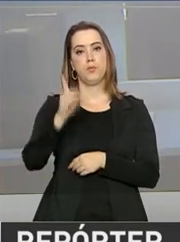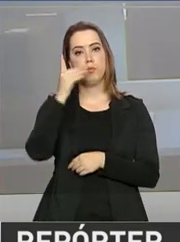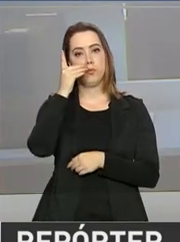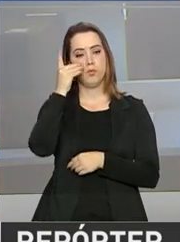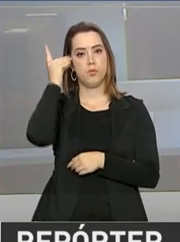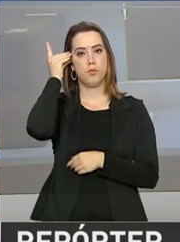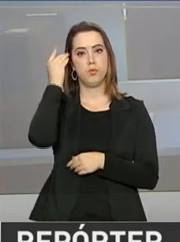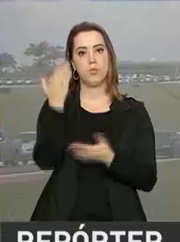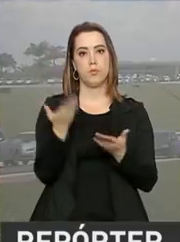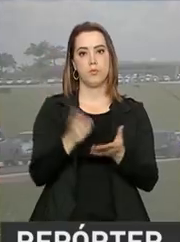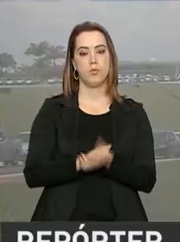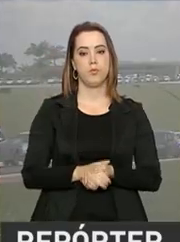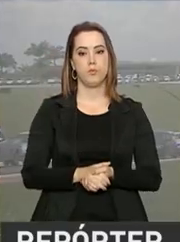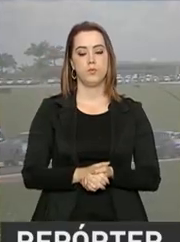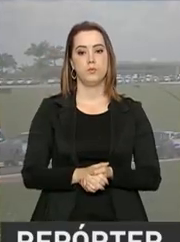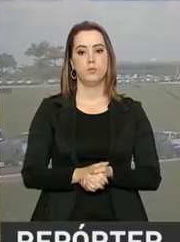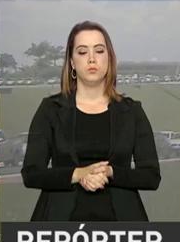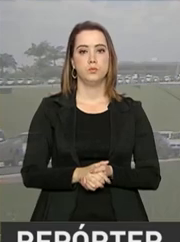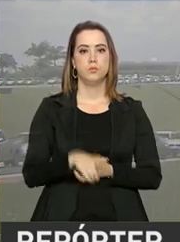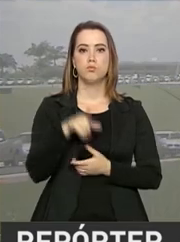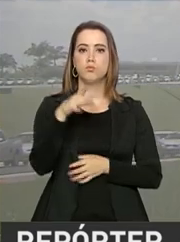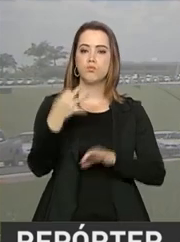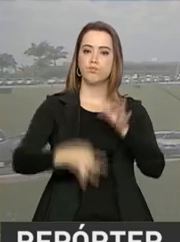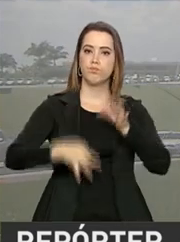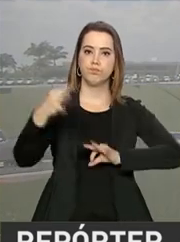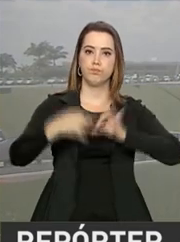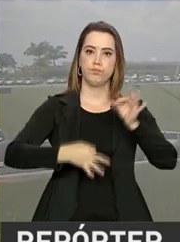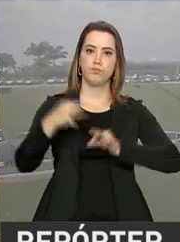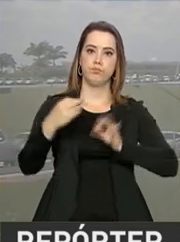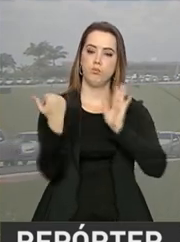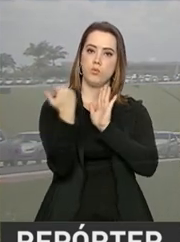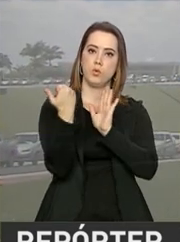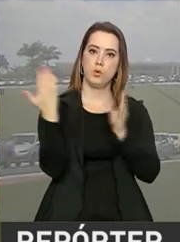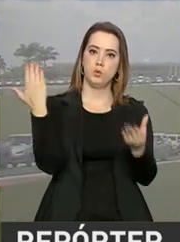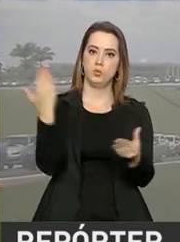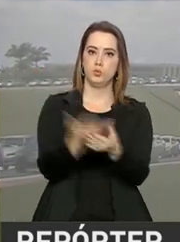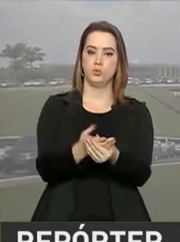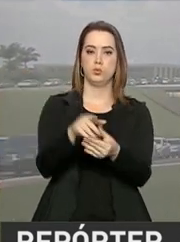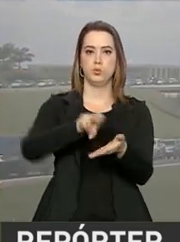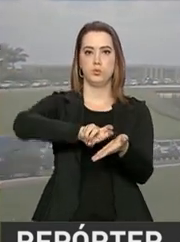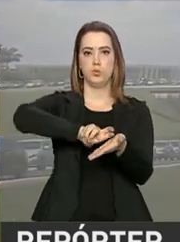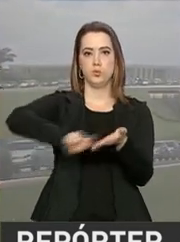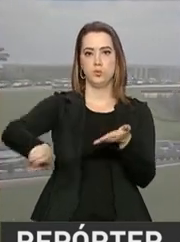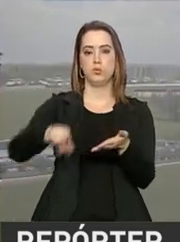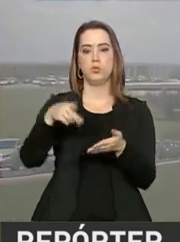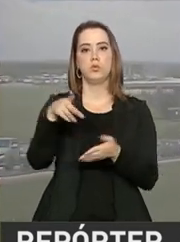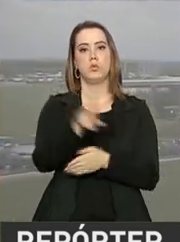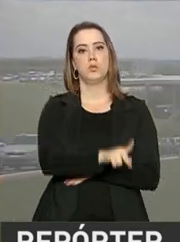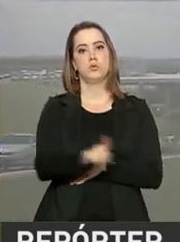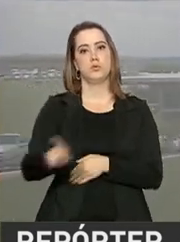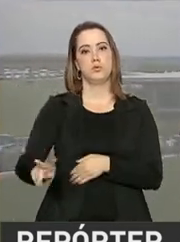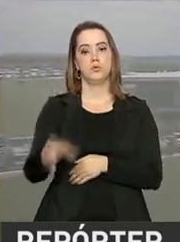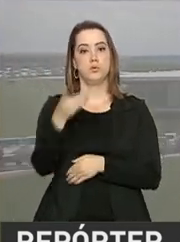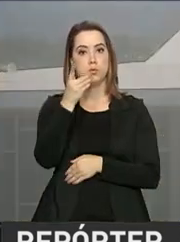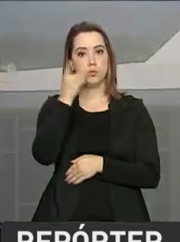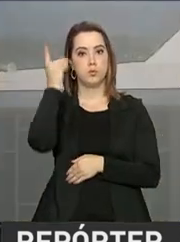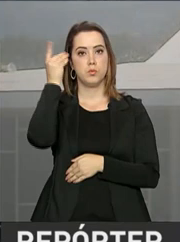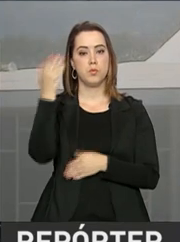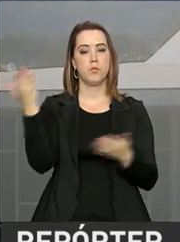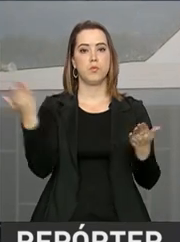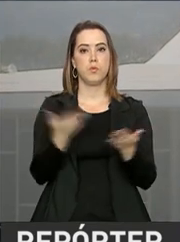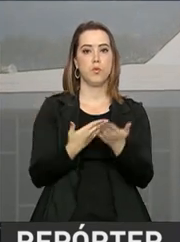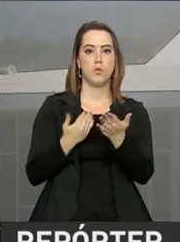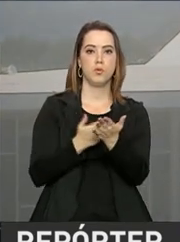29. O julgamento do processo final de impeachment no Senado da presidente afastada Dilma Rousseff